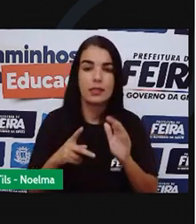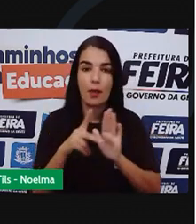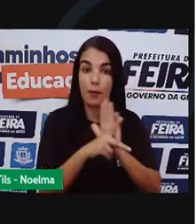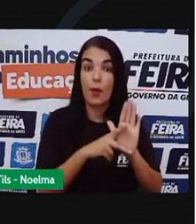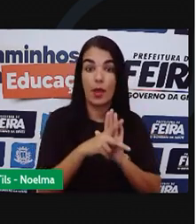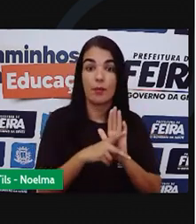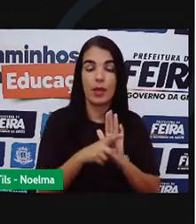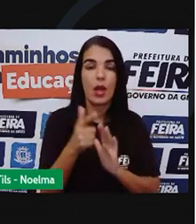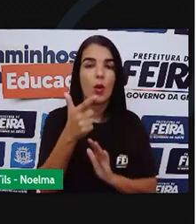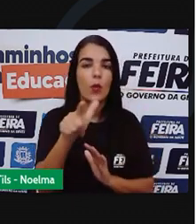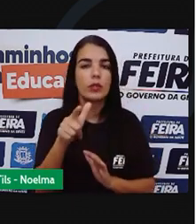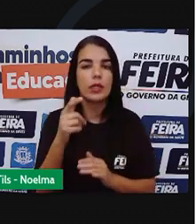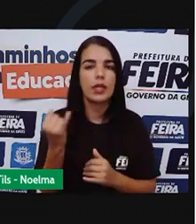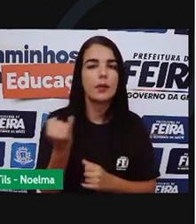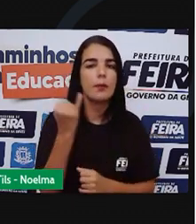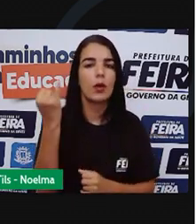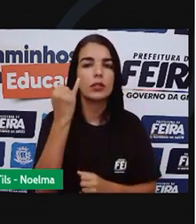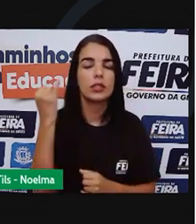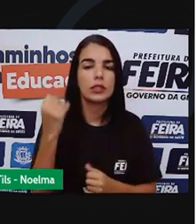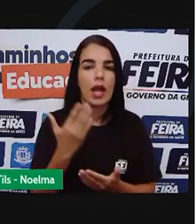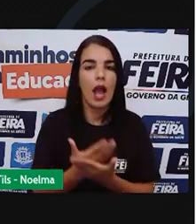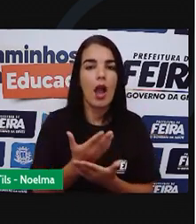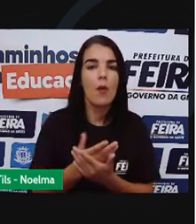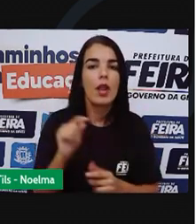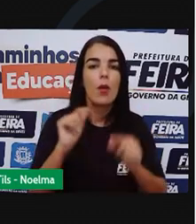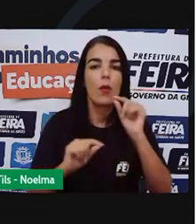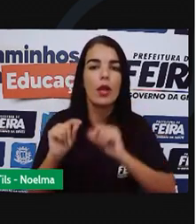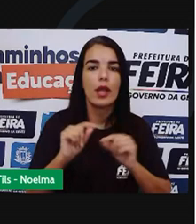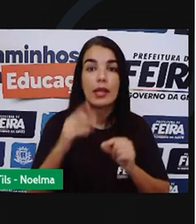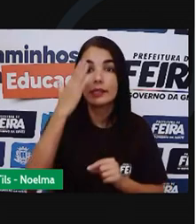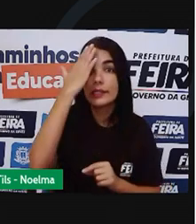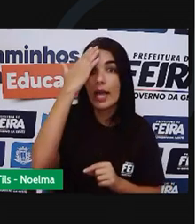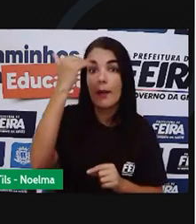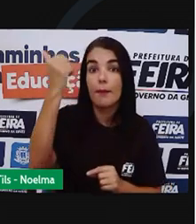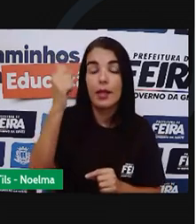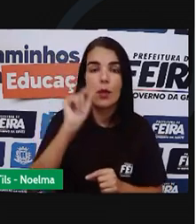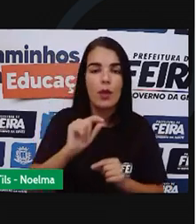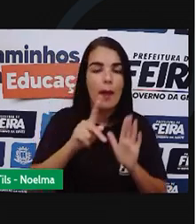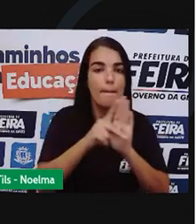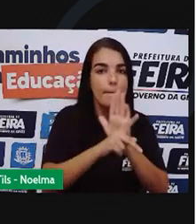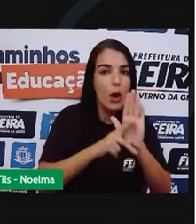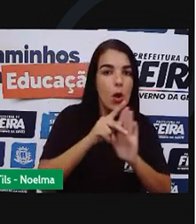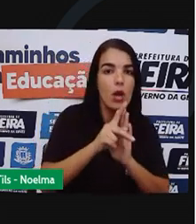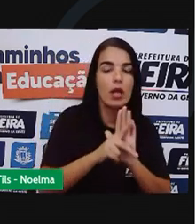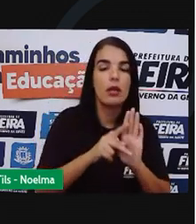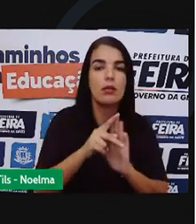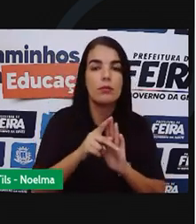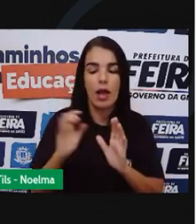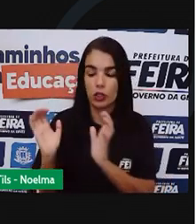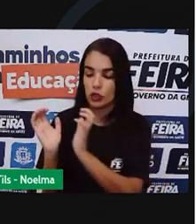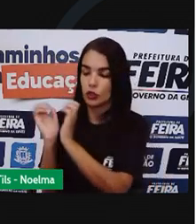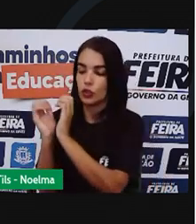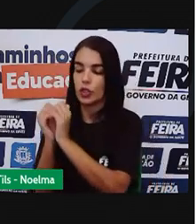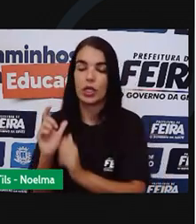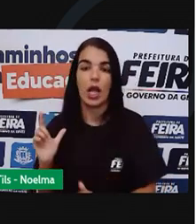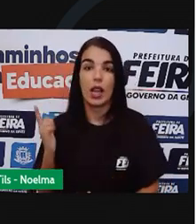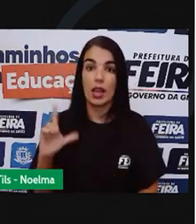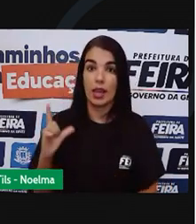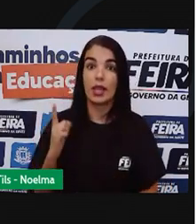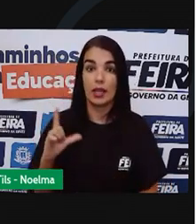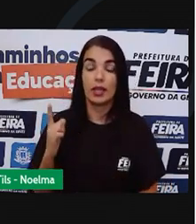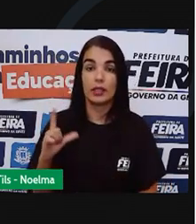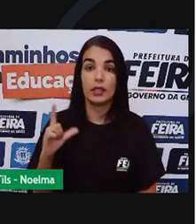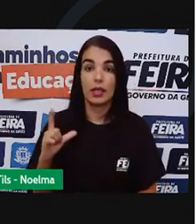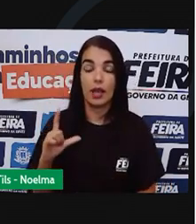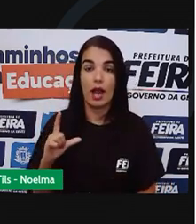interessante E importante Para essa aula É que a gente saiba Que um poema É um gênero literário Um tipo de